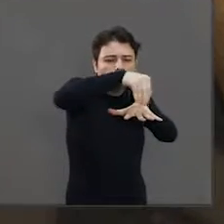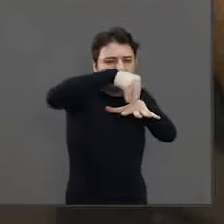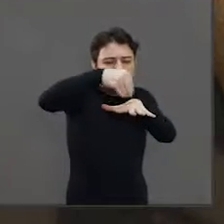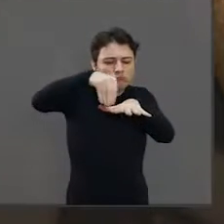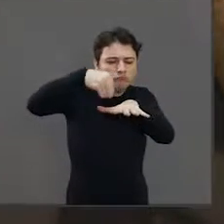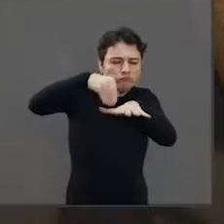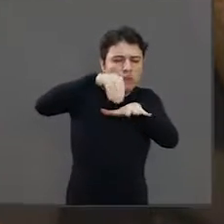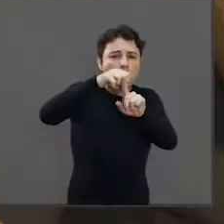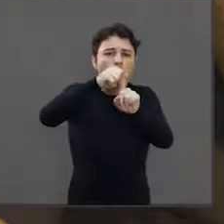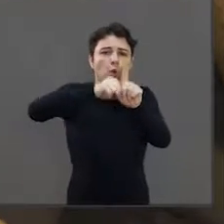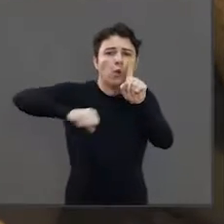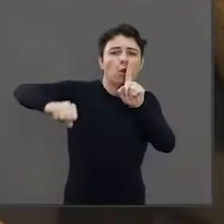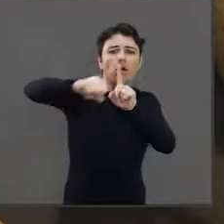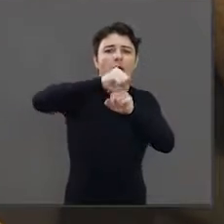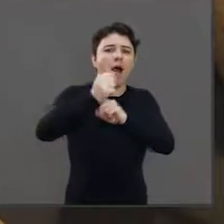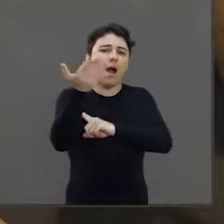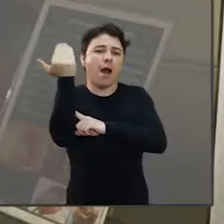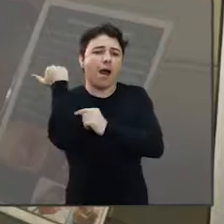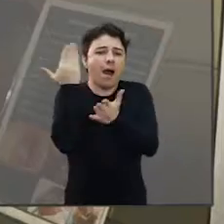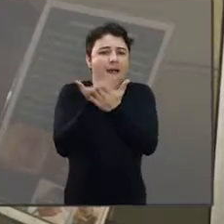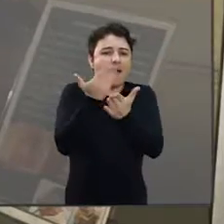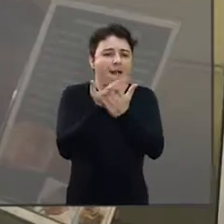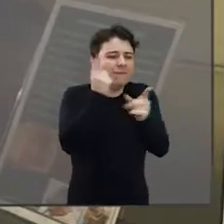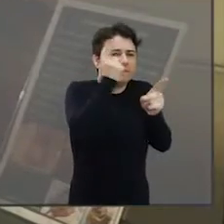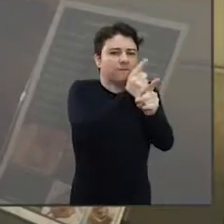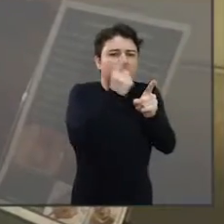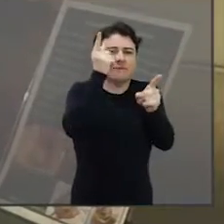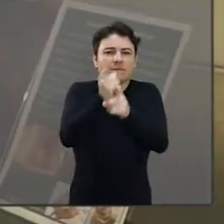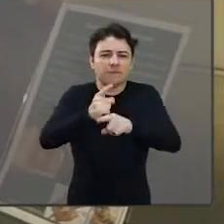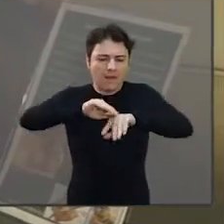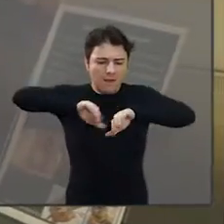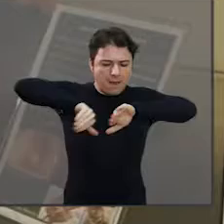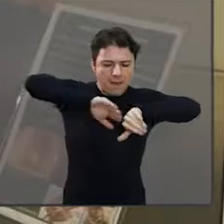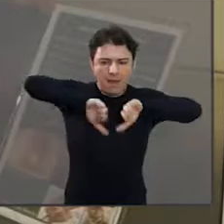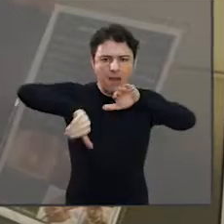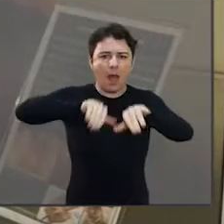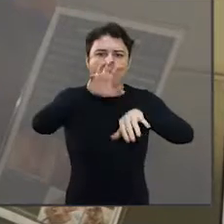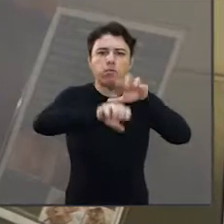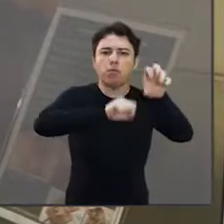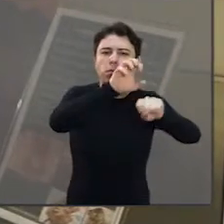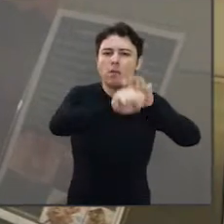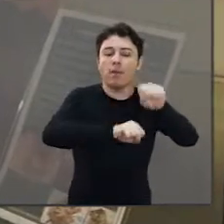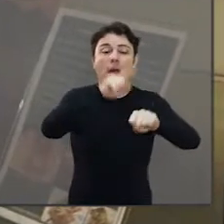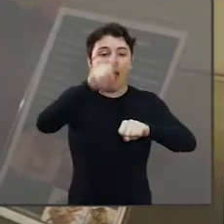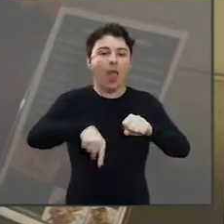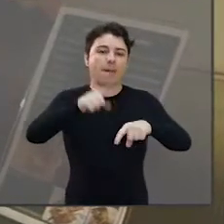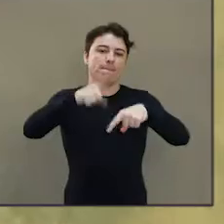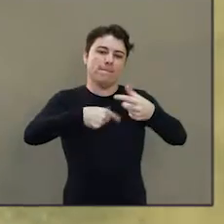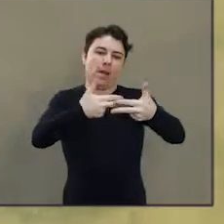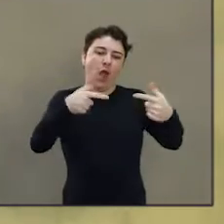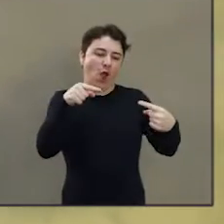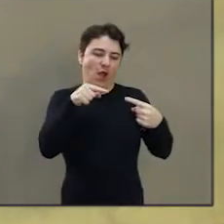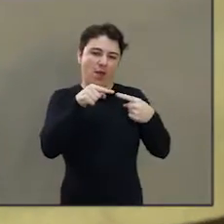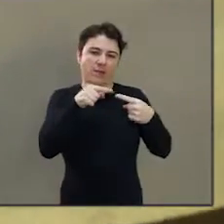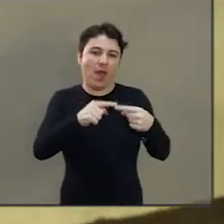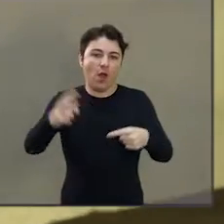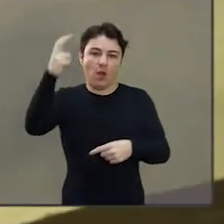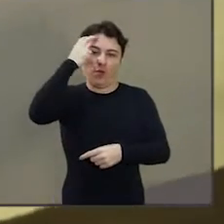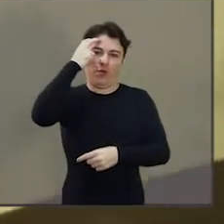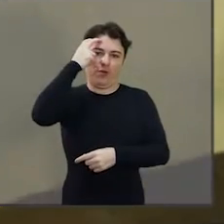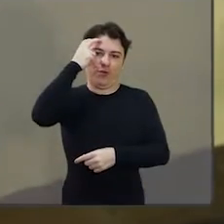modo, assim, bem fácil de entender, os artefatos, Tudo aquilo que o homem produziu. A